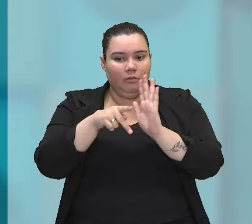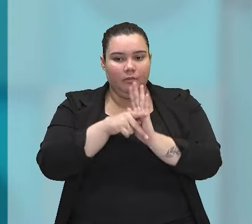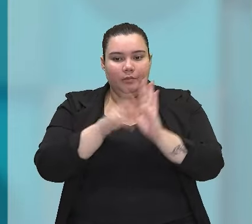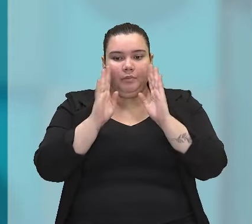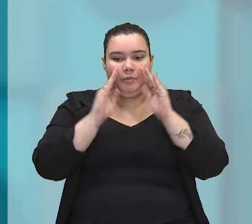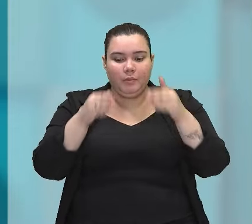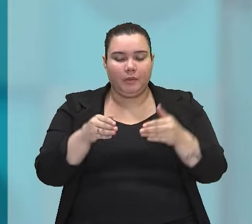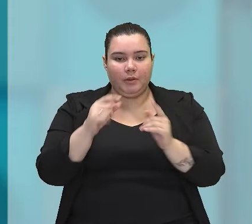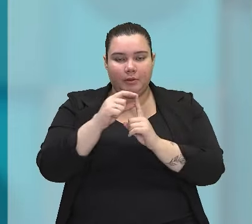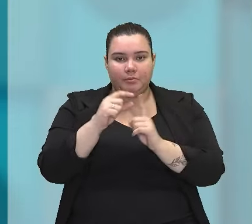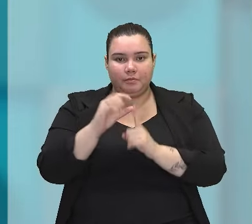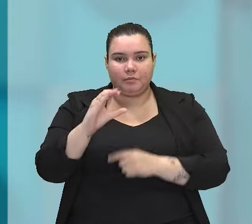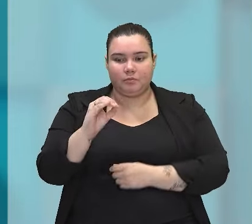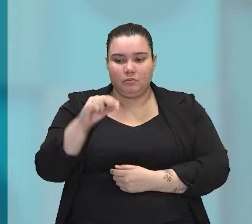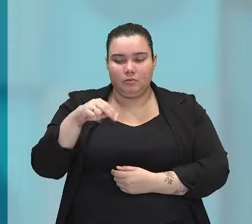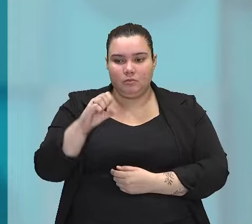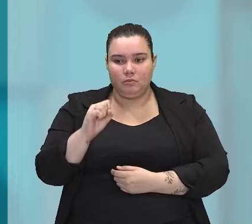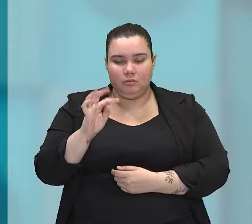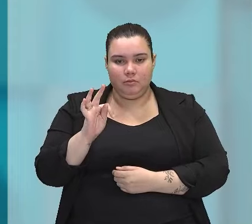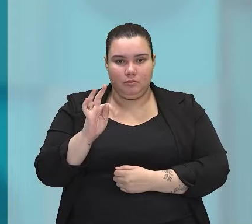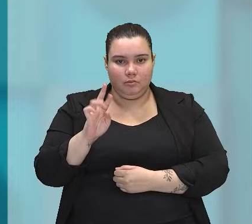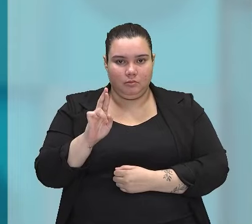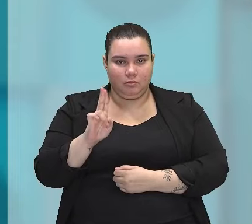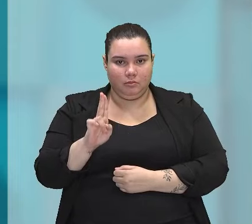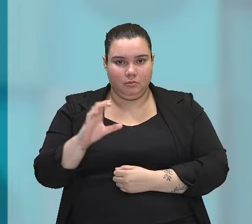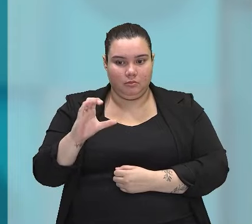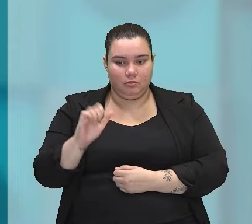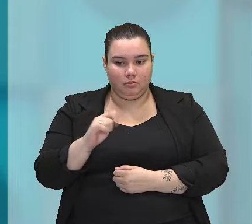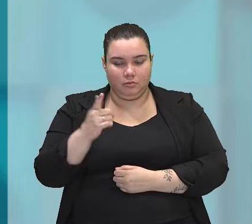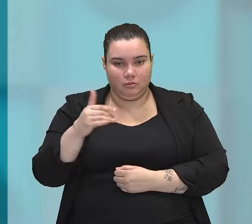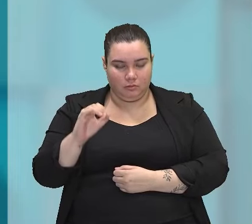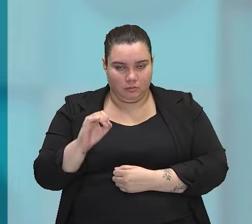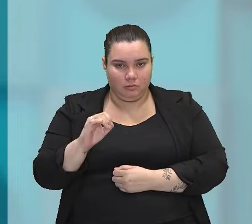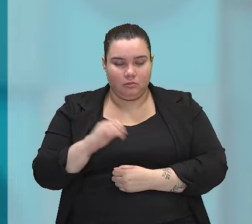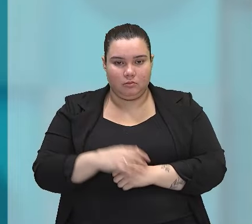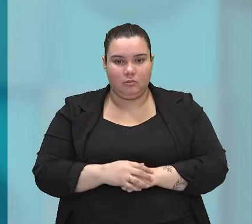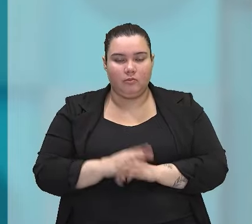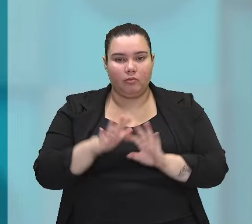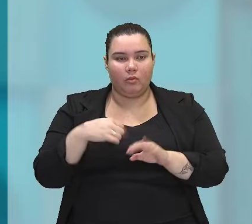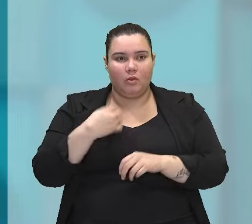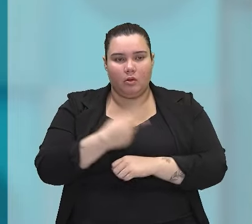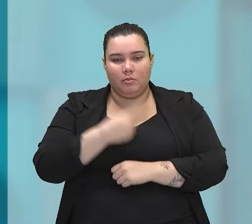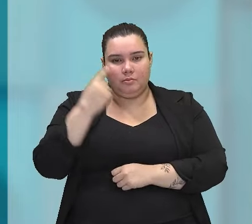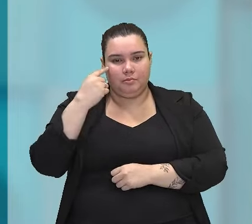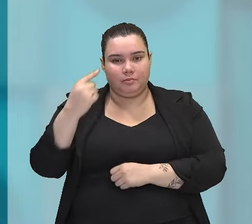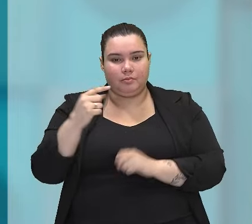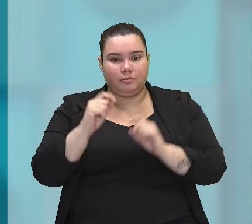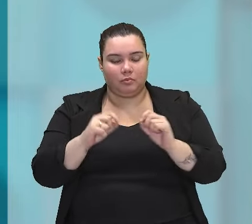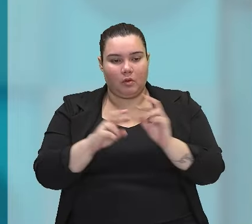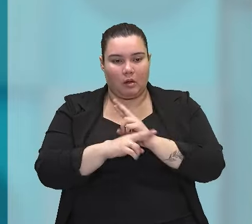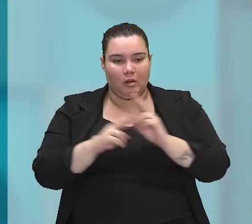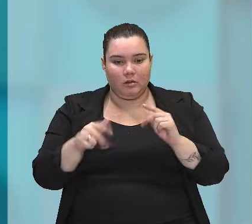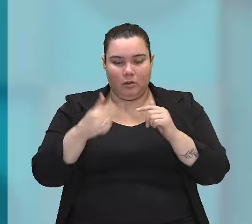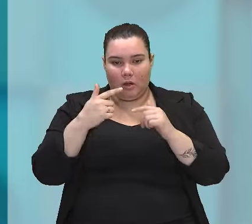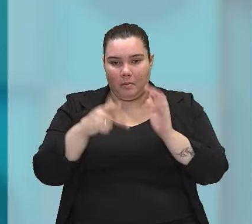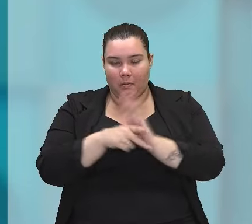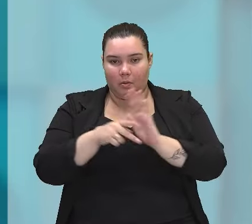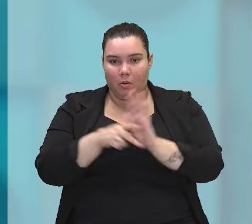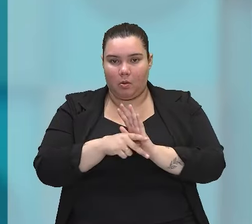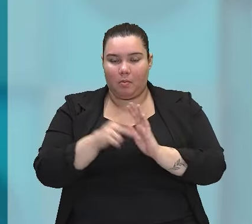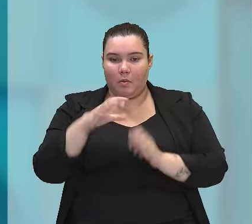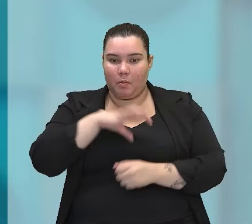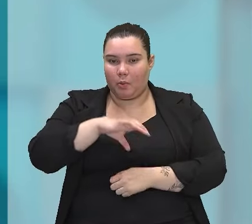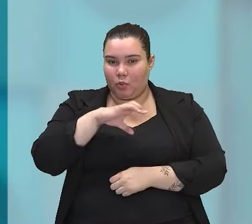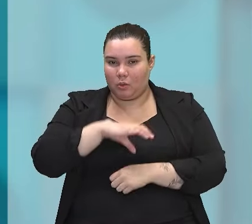construção. E, claro, quando a gente pensa com relação à nossa língua, a língua portuguesa, já que estamos falando de